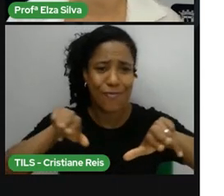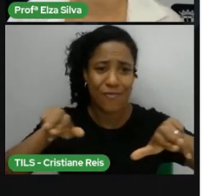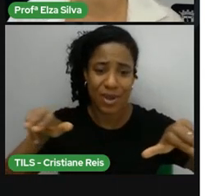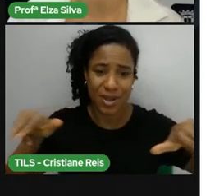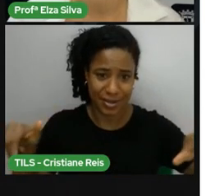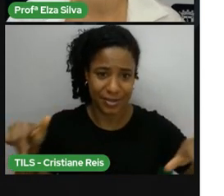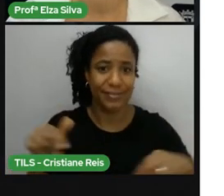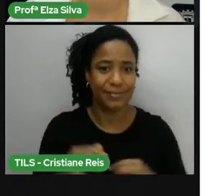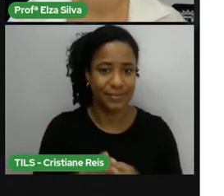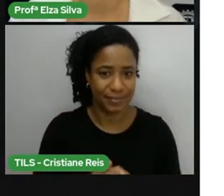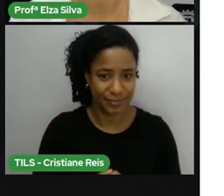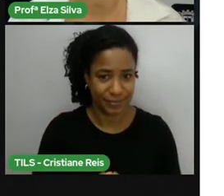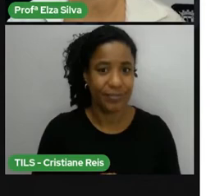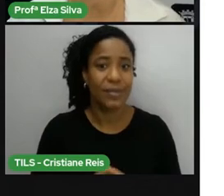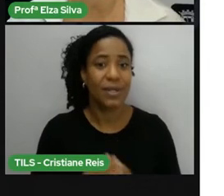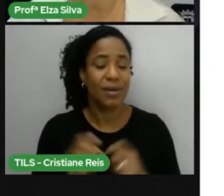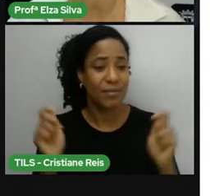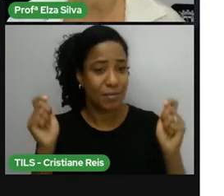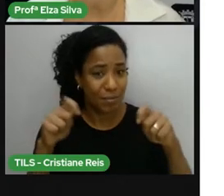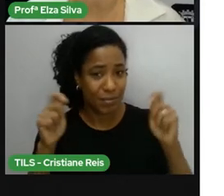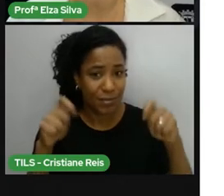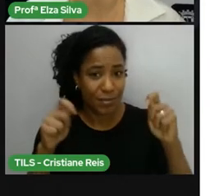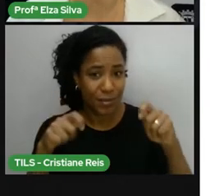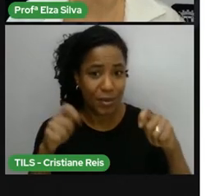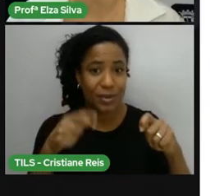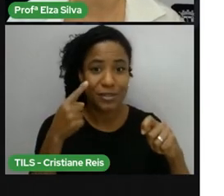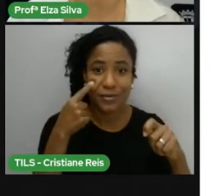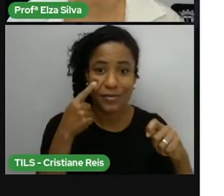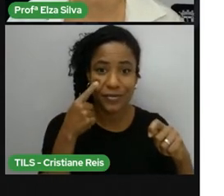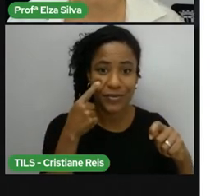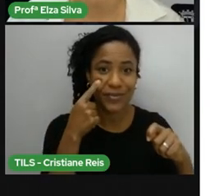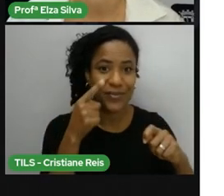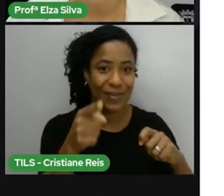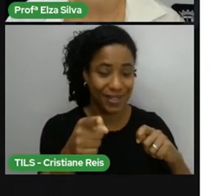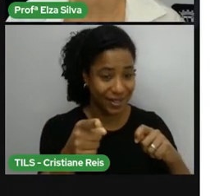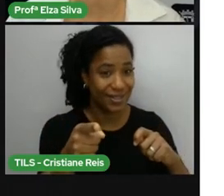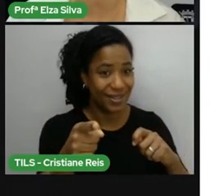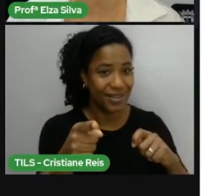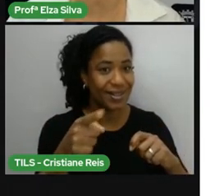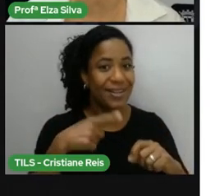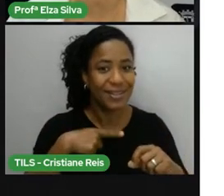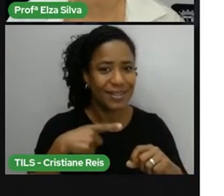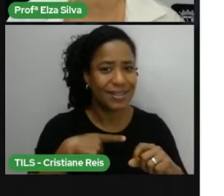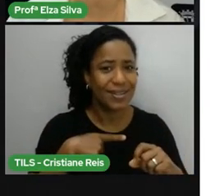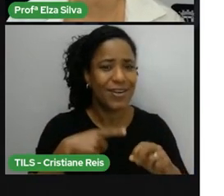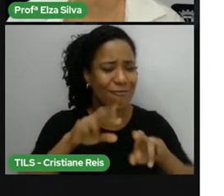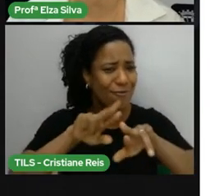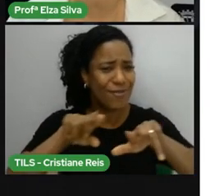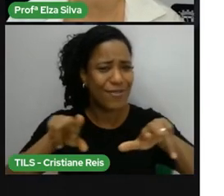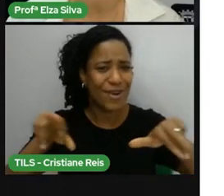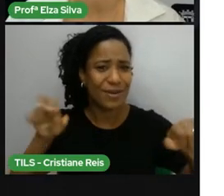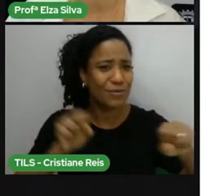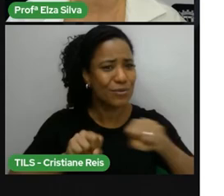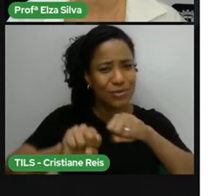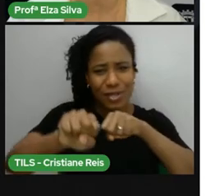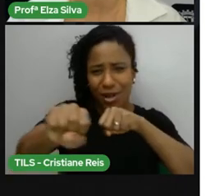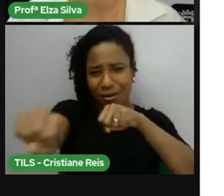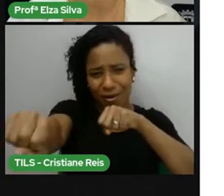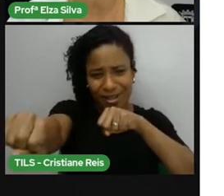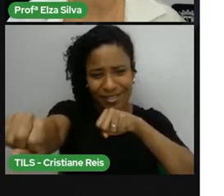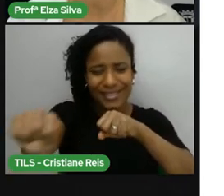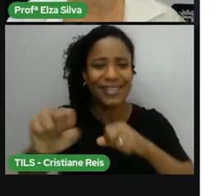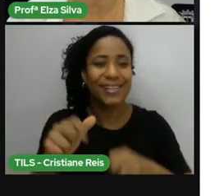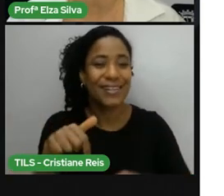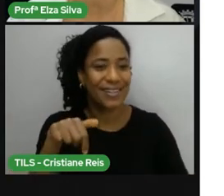imagens Dando sequência The Heroes From History Aqui vocês Podem conhecer Os